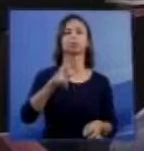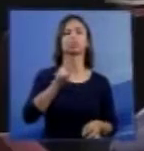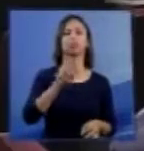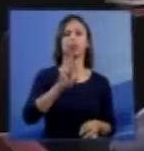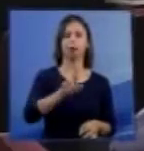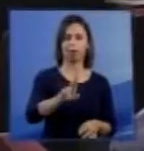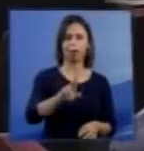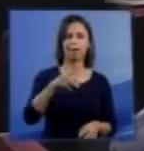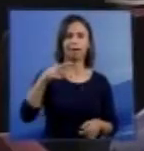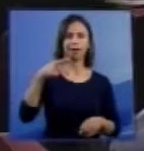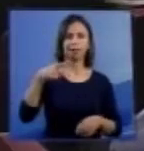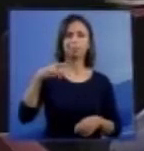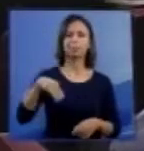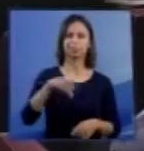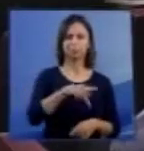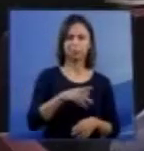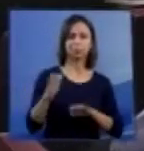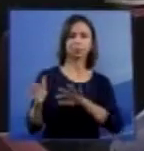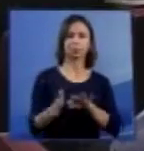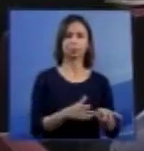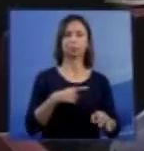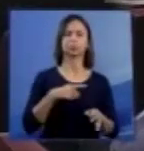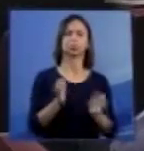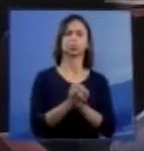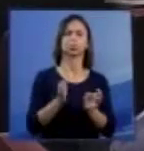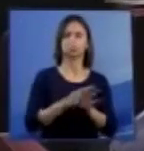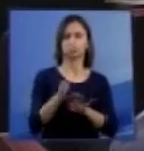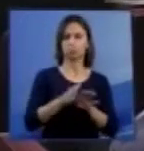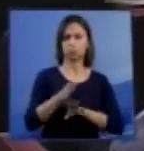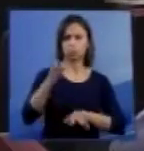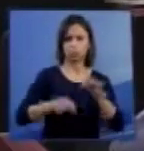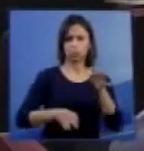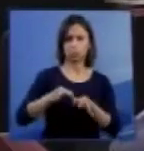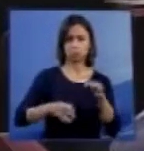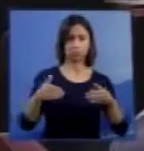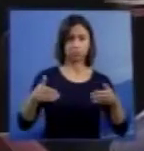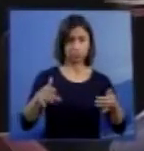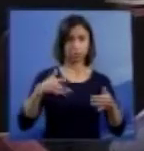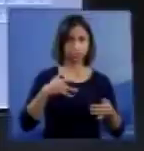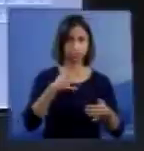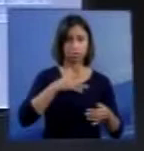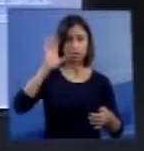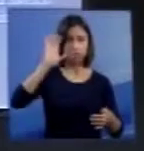da Associação Brasileira de Transplante de Órgãos e da Consultoria Jurídica do Ministério da Saúde, resolveu.